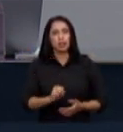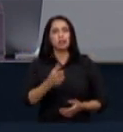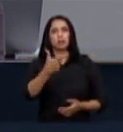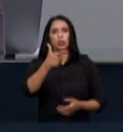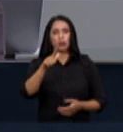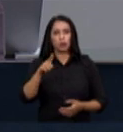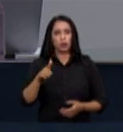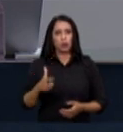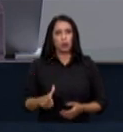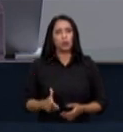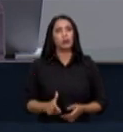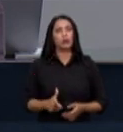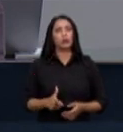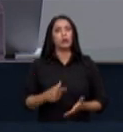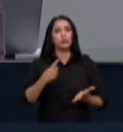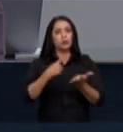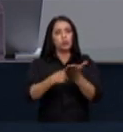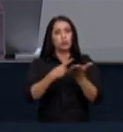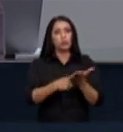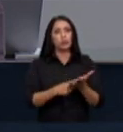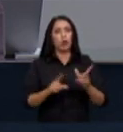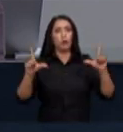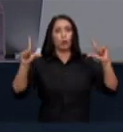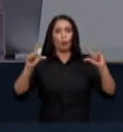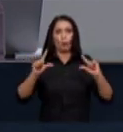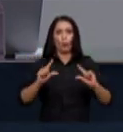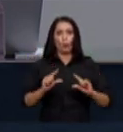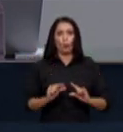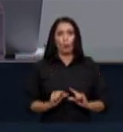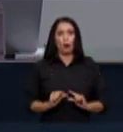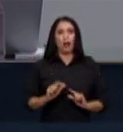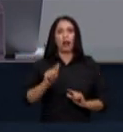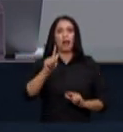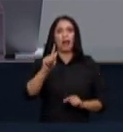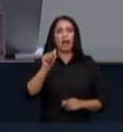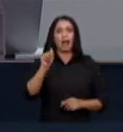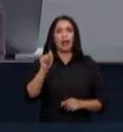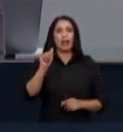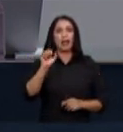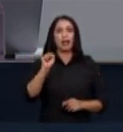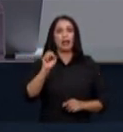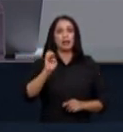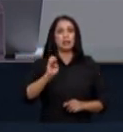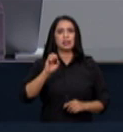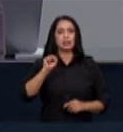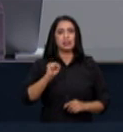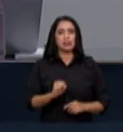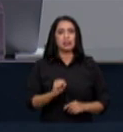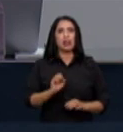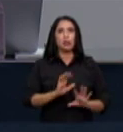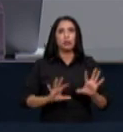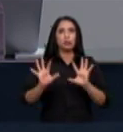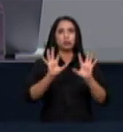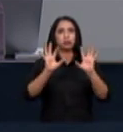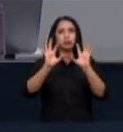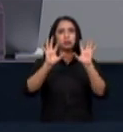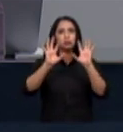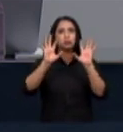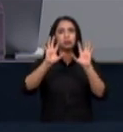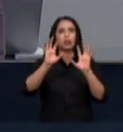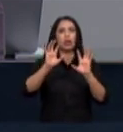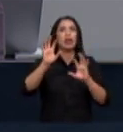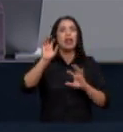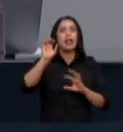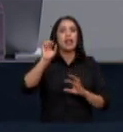a reduzir as emissões de gases de efeito estufa isso significa procurar